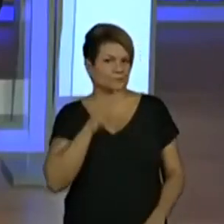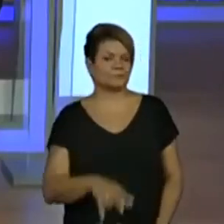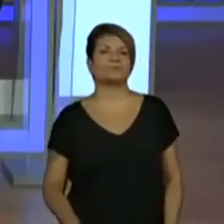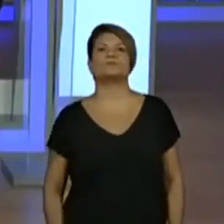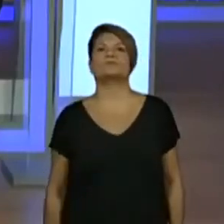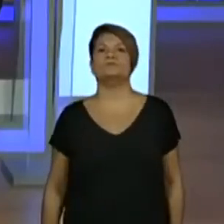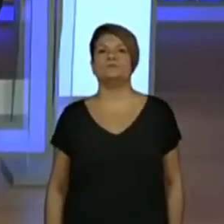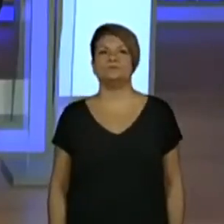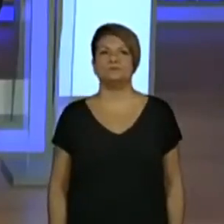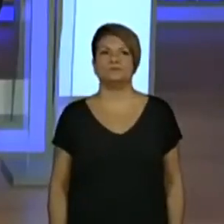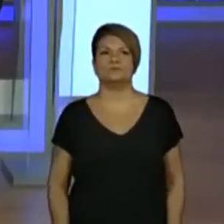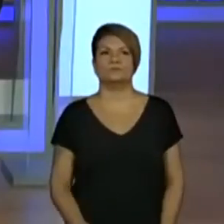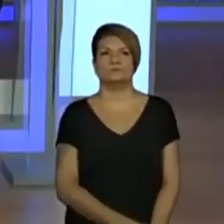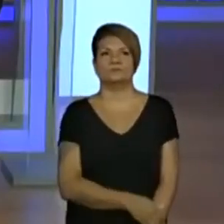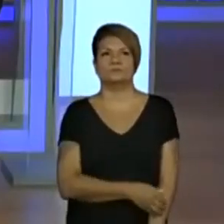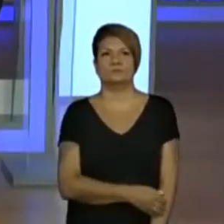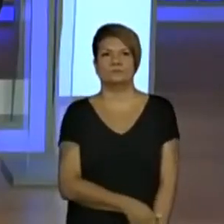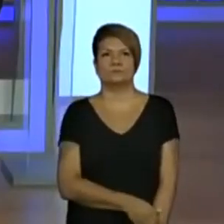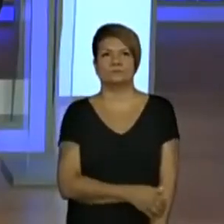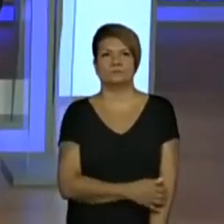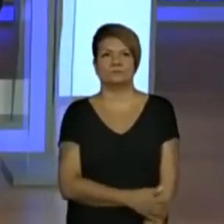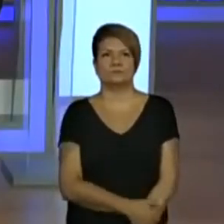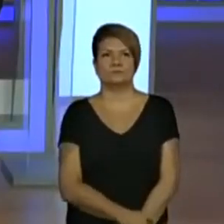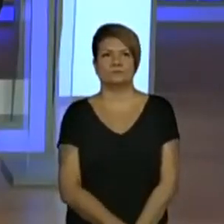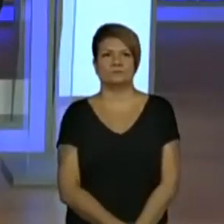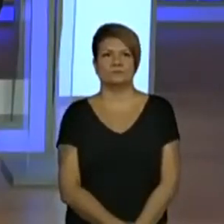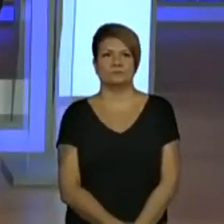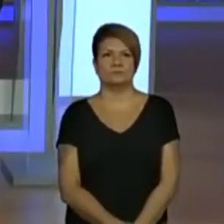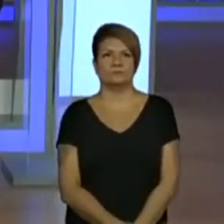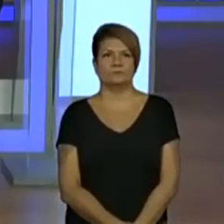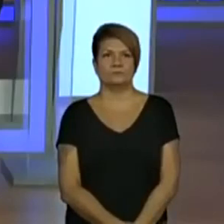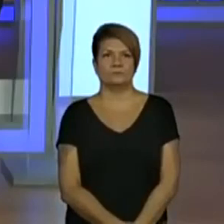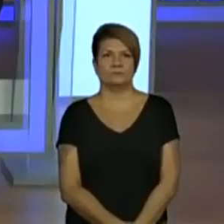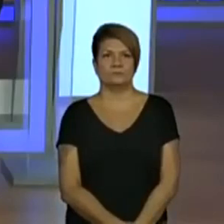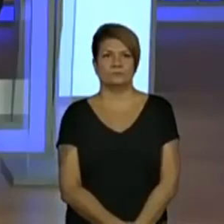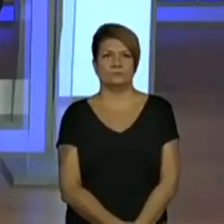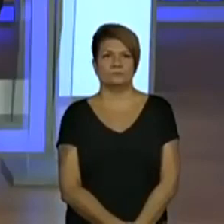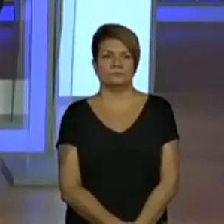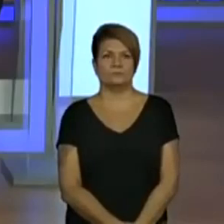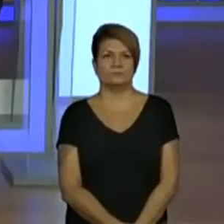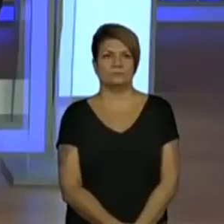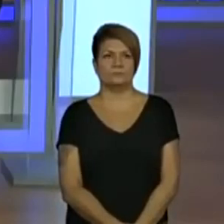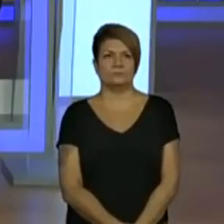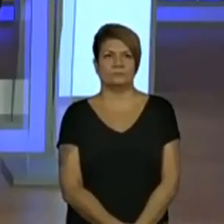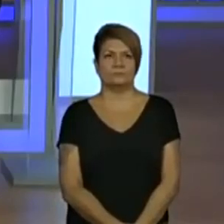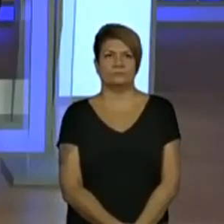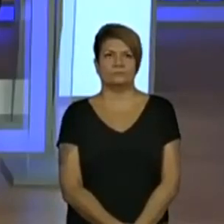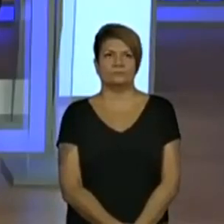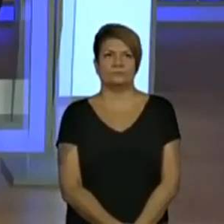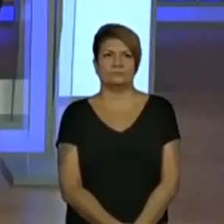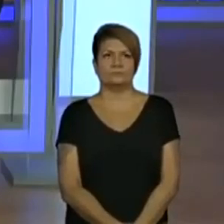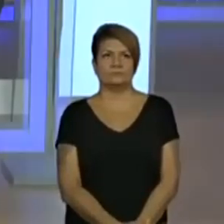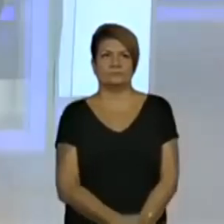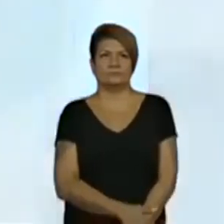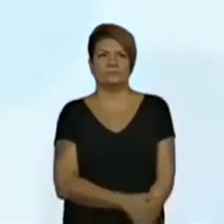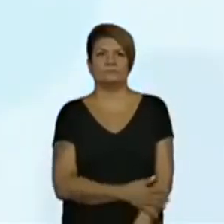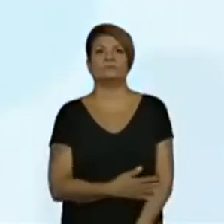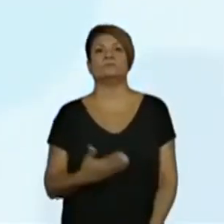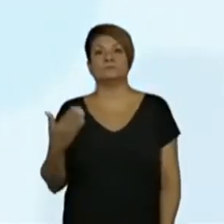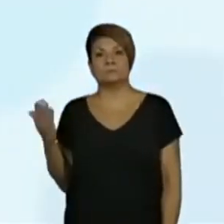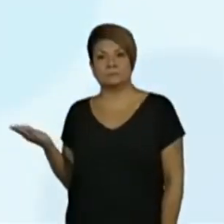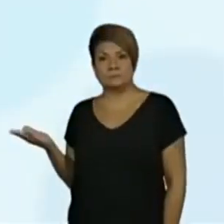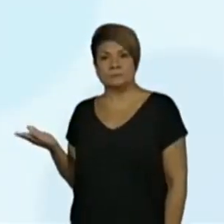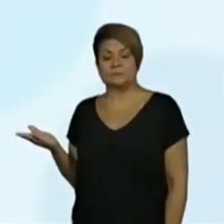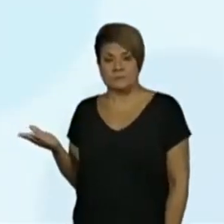página e ir para a nossa história. Deixa eu trocar só para a marcação de texto. Isso. Olha só. Começou a